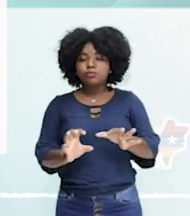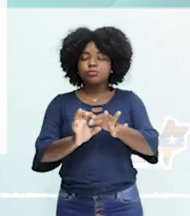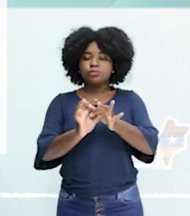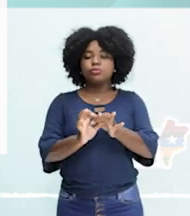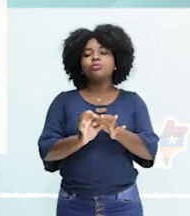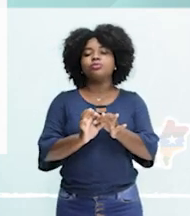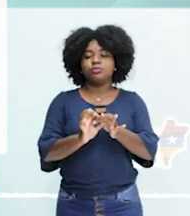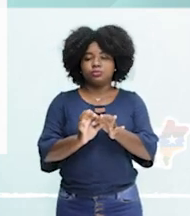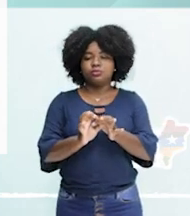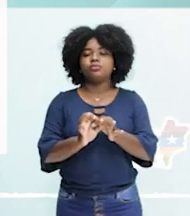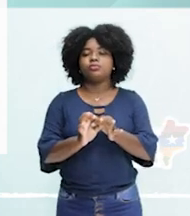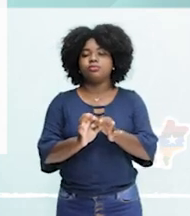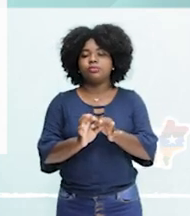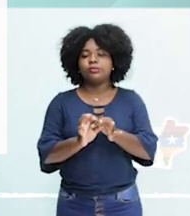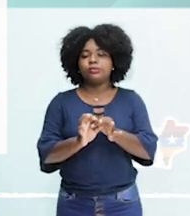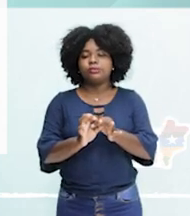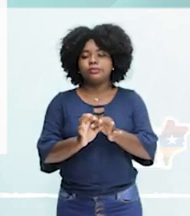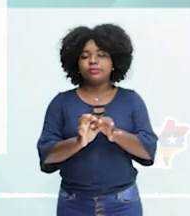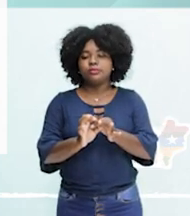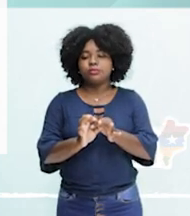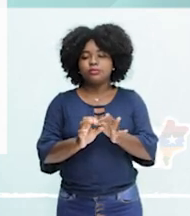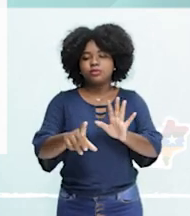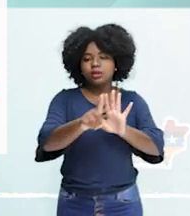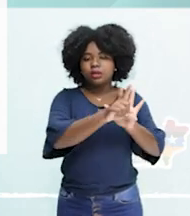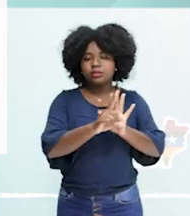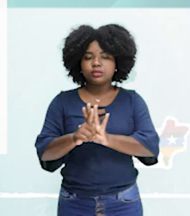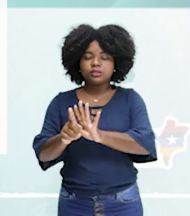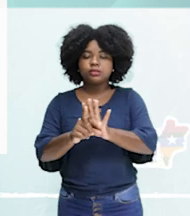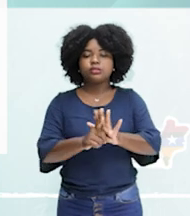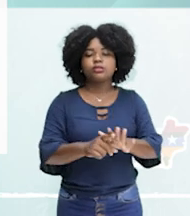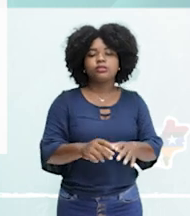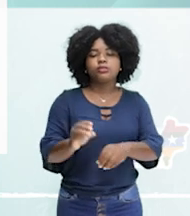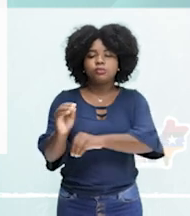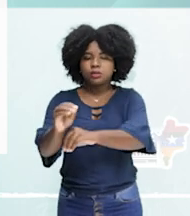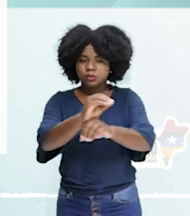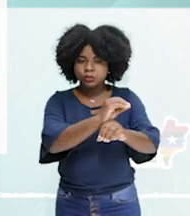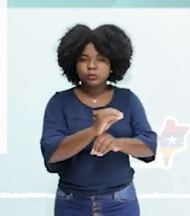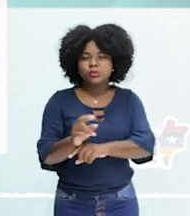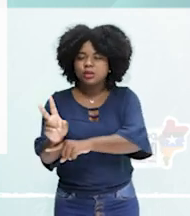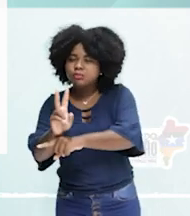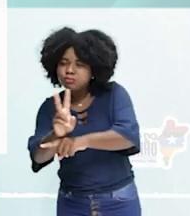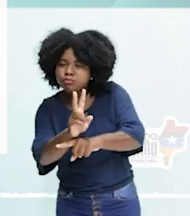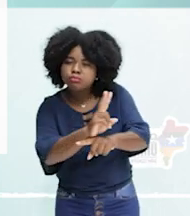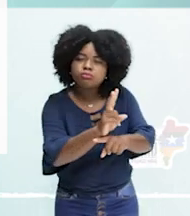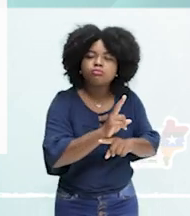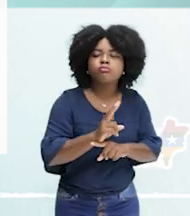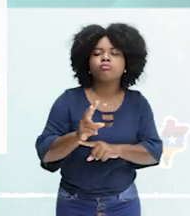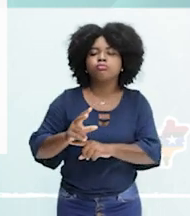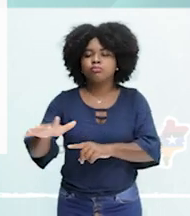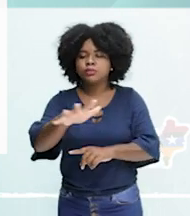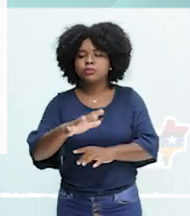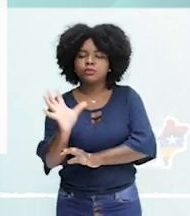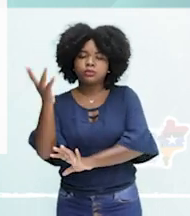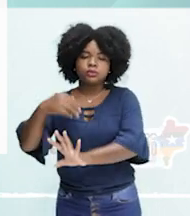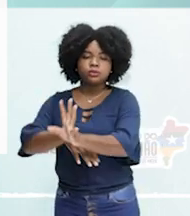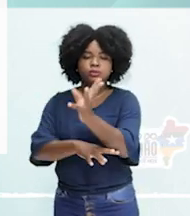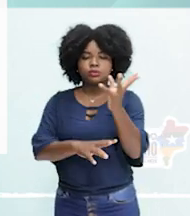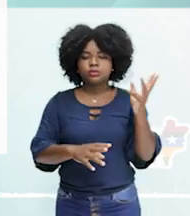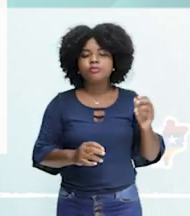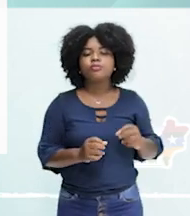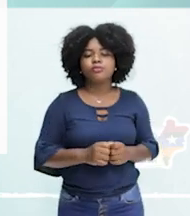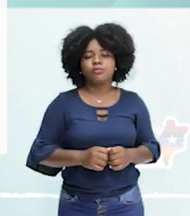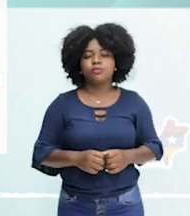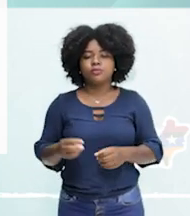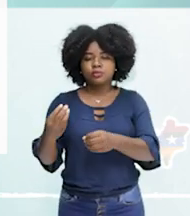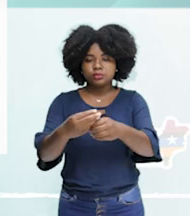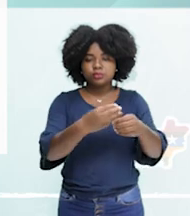proteção ao meio ambiente, tá certo? E o esforço da Direção Nacional, sem deixar faltar a Estados e Municípios autonomia para atuar em